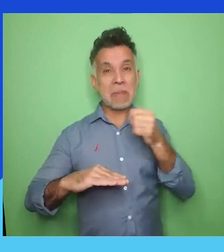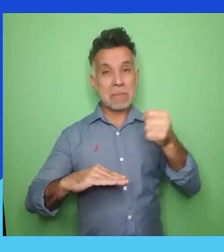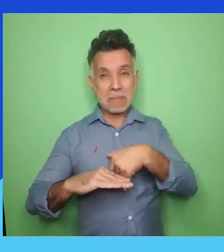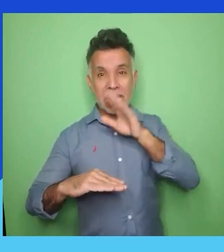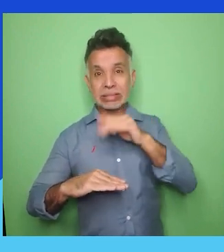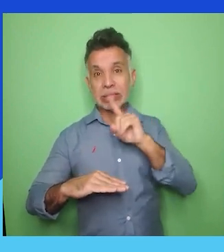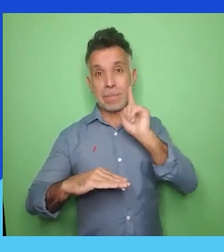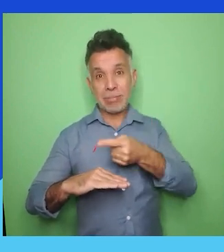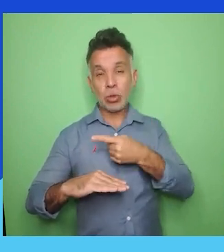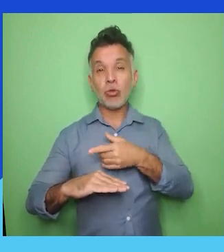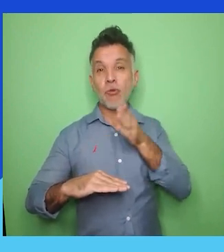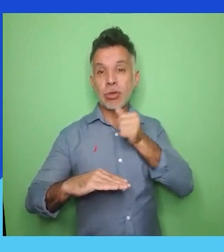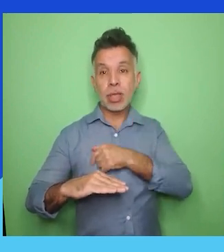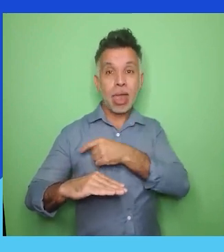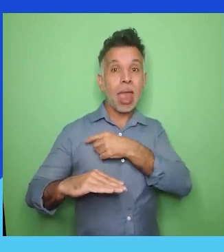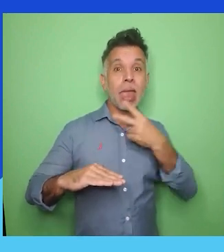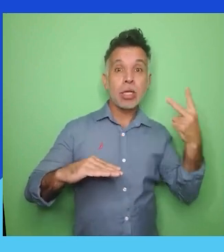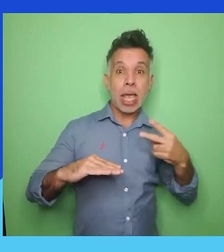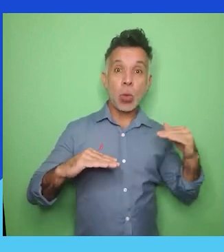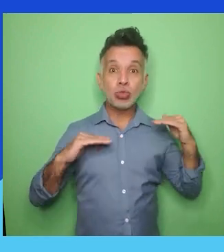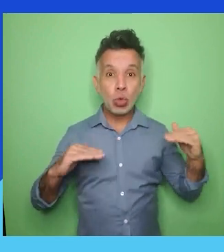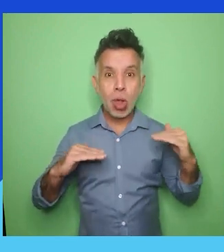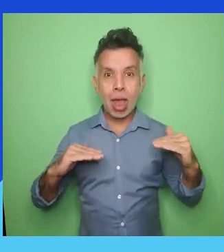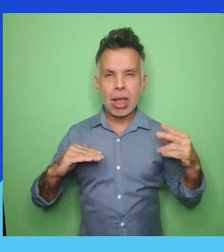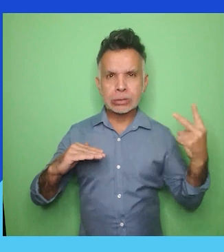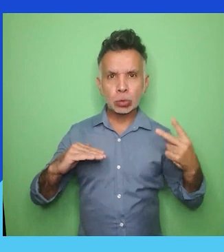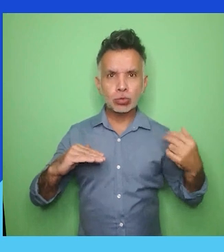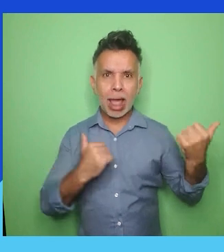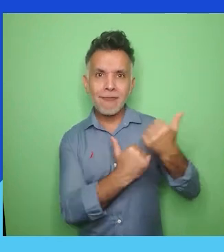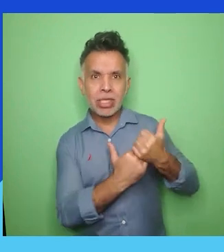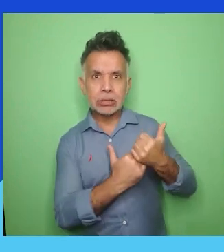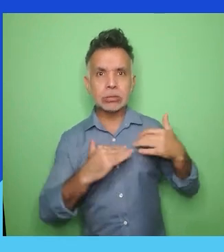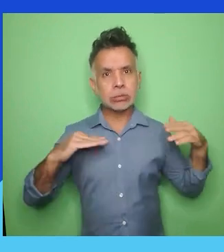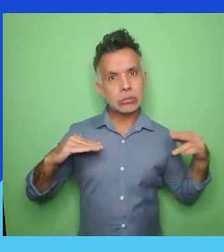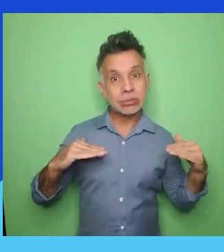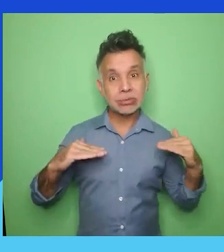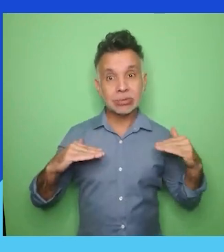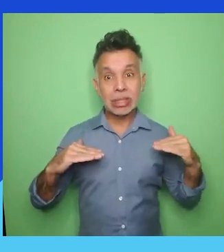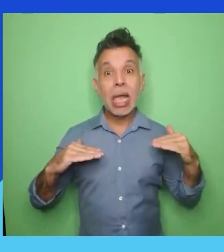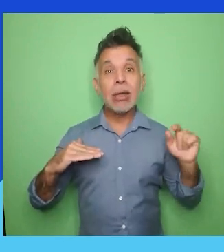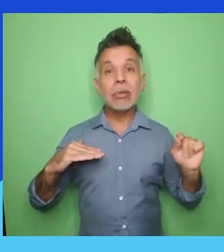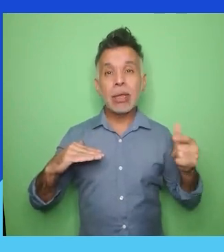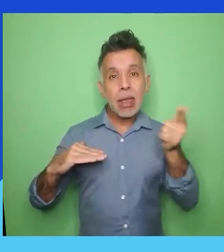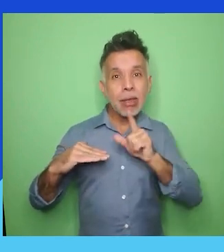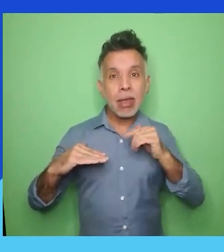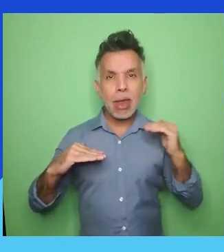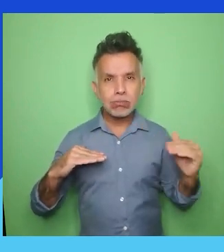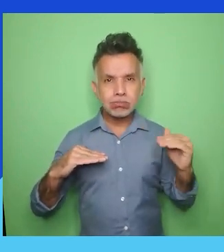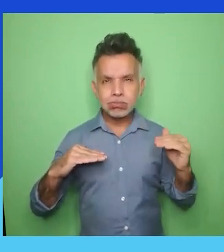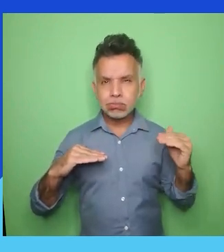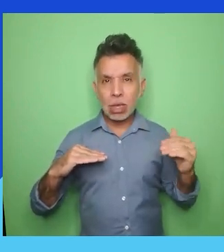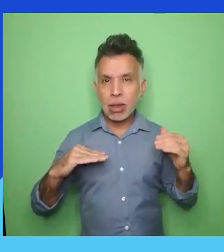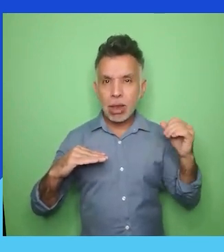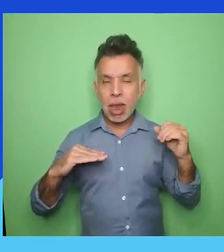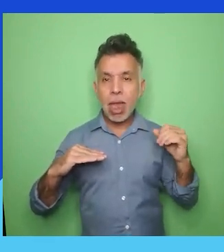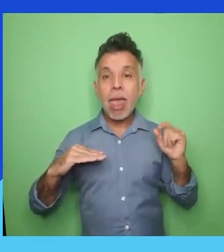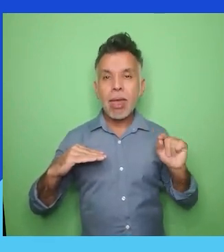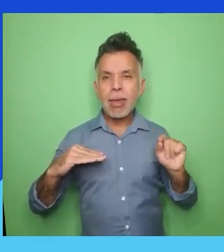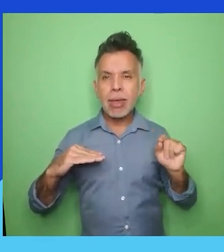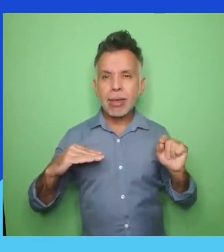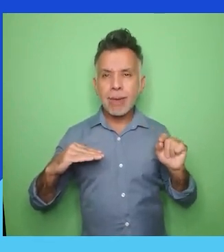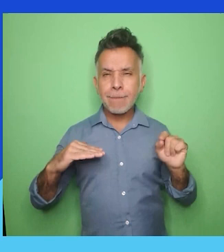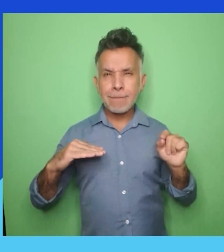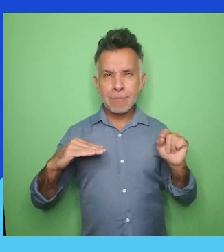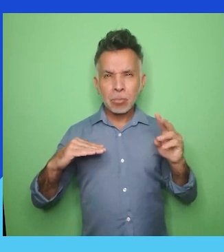Que em GPTW Mulher Grande Porte é a... É o... Aquele momento de ansiedade. A